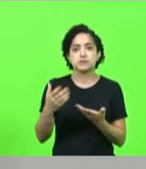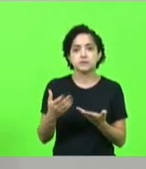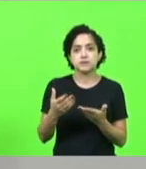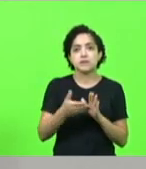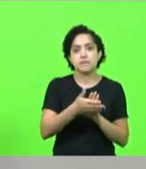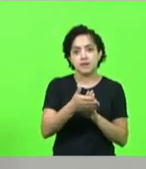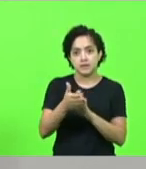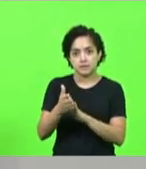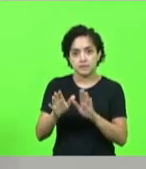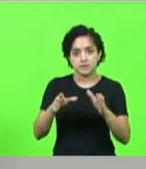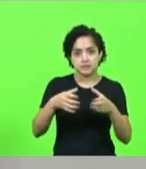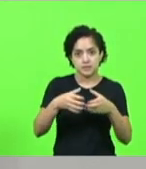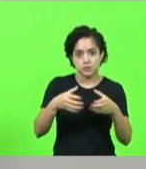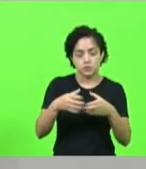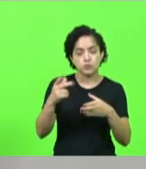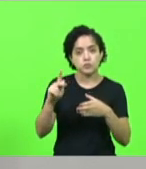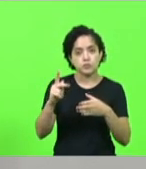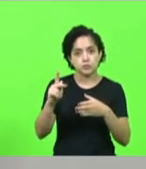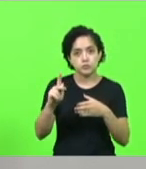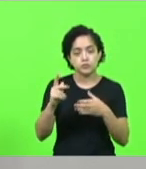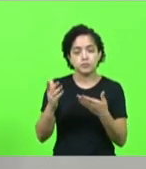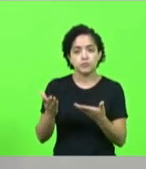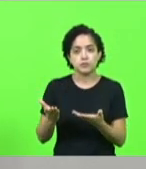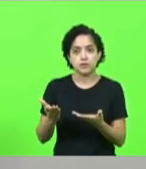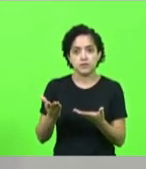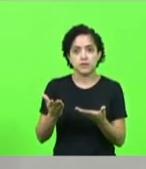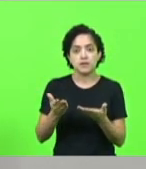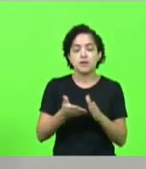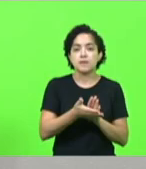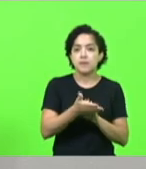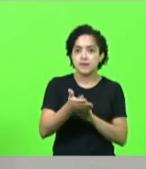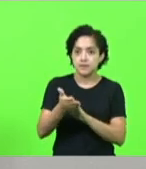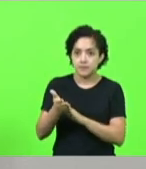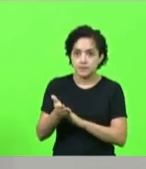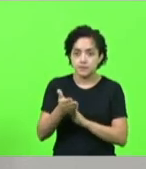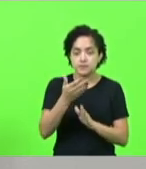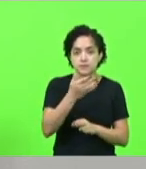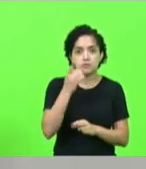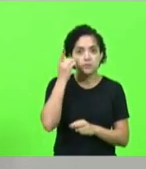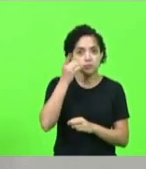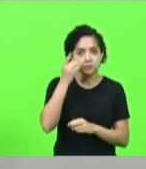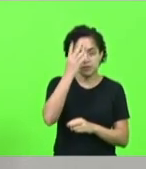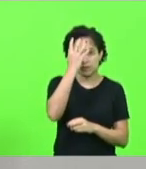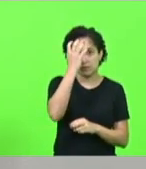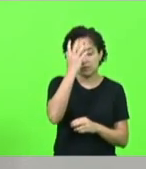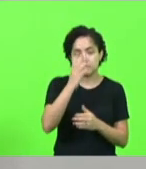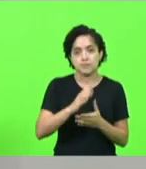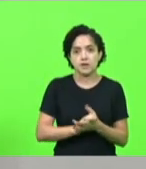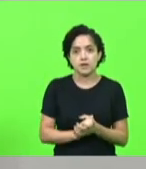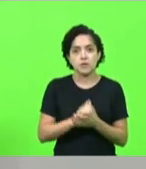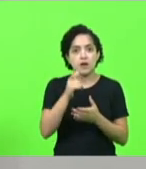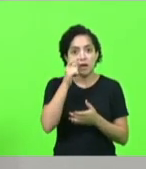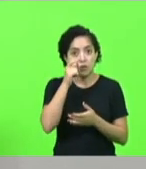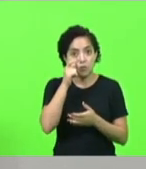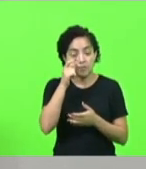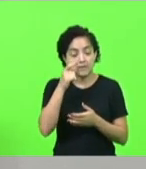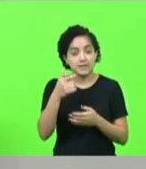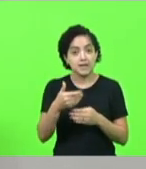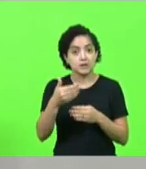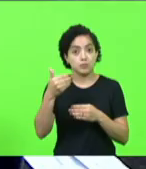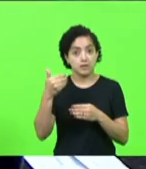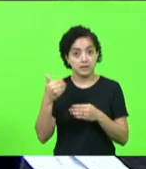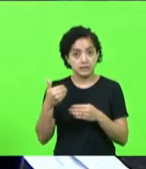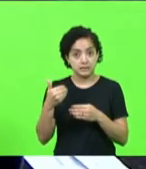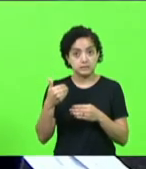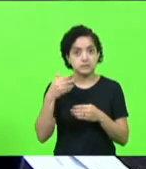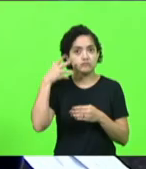a sua equipe pelo gesto parabenizar também o deputado Ismael porque vocês acompanharam antes o